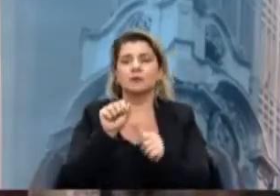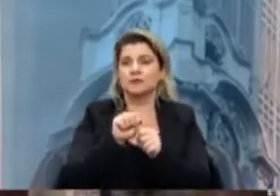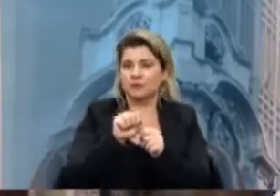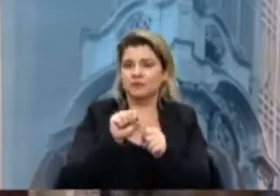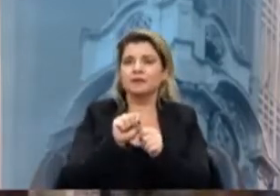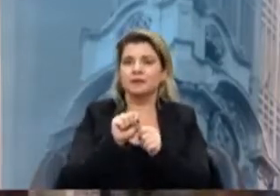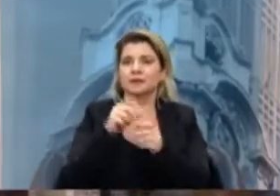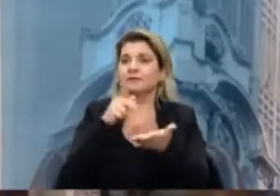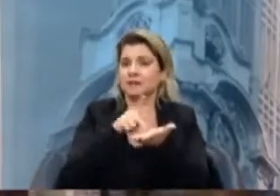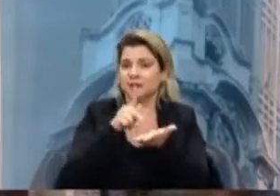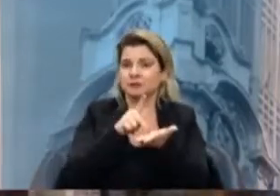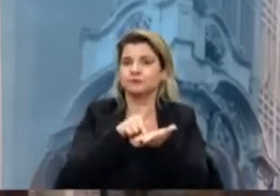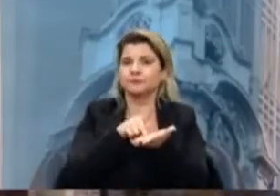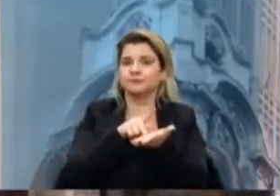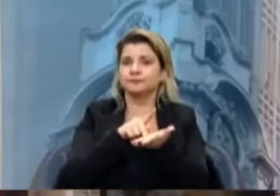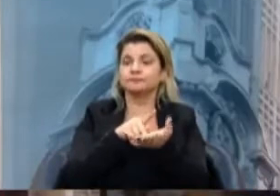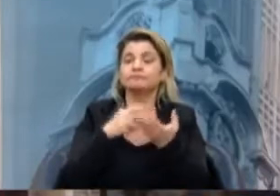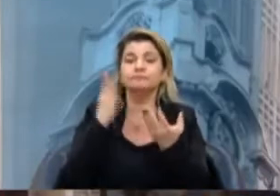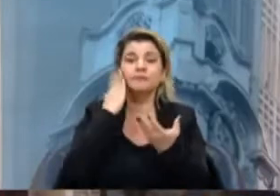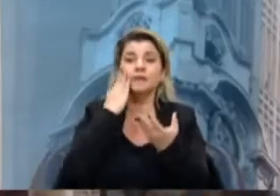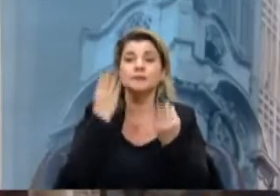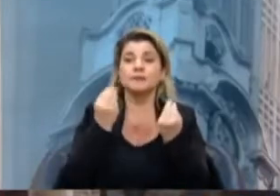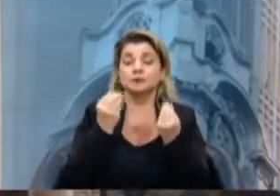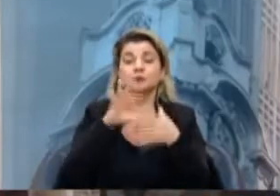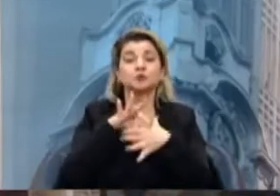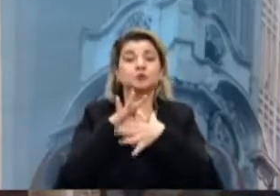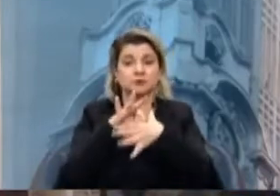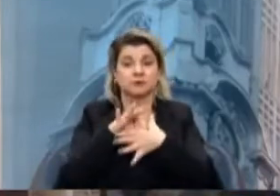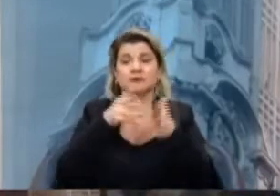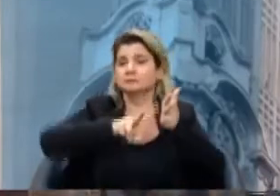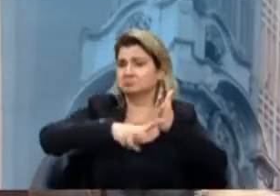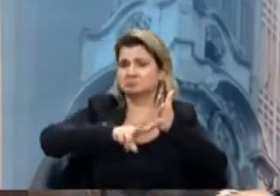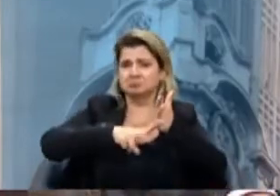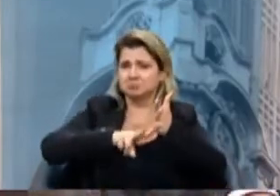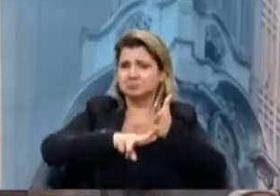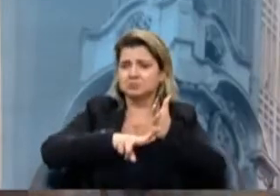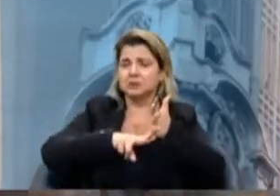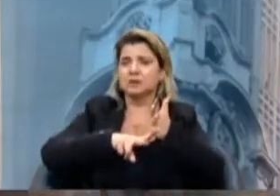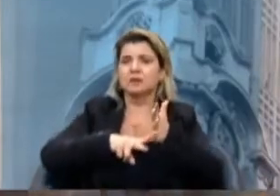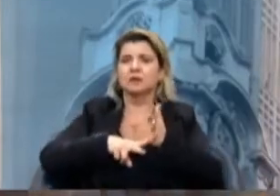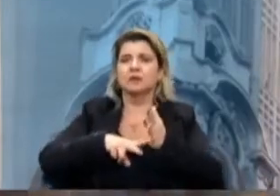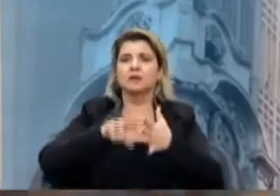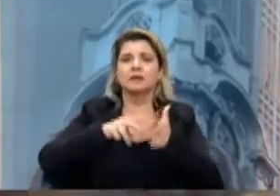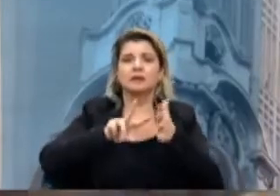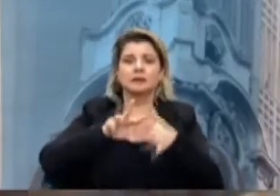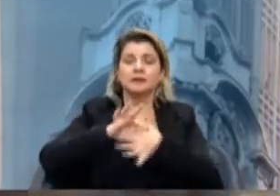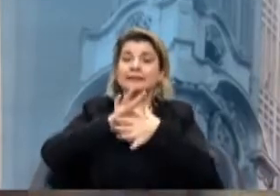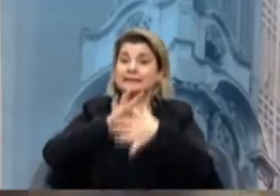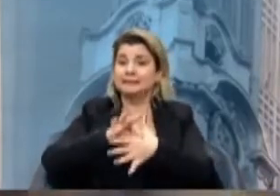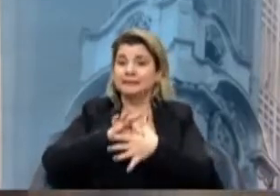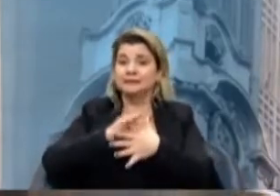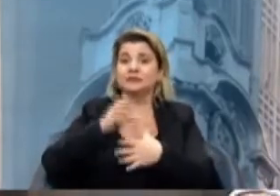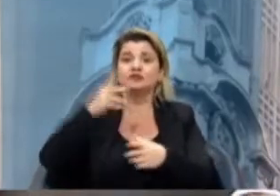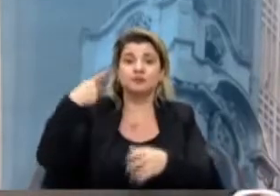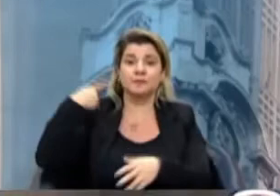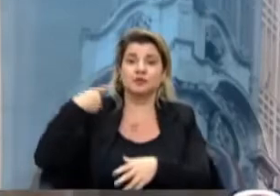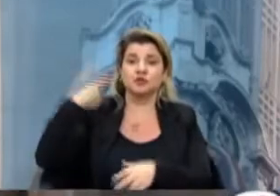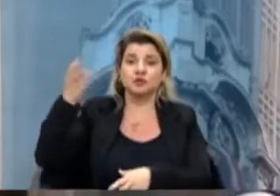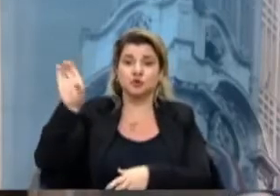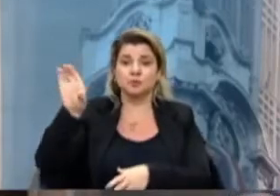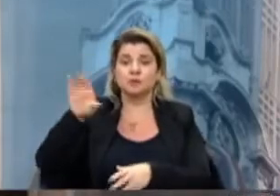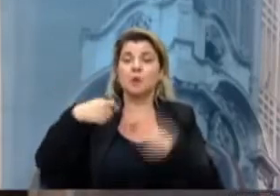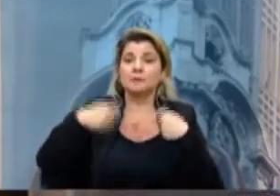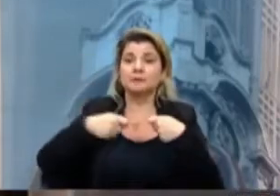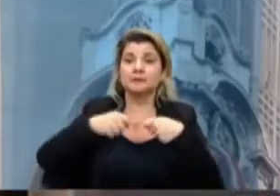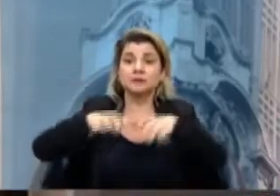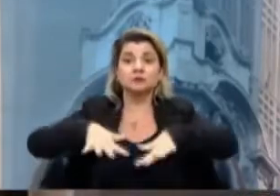realidade. E a gente sabe que muitos líderes, sejam eles sindicais, líderes de sequim, sejam eles líderes de partidos de oposição, precisam vir à tribuna